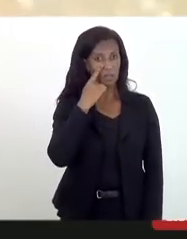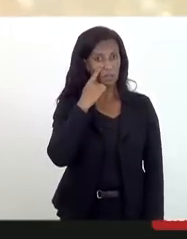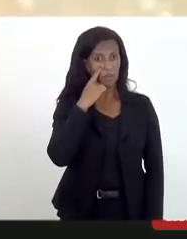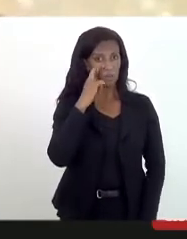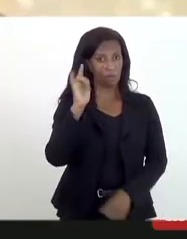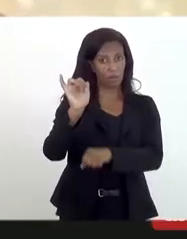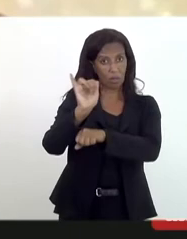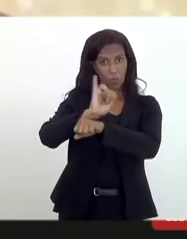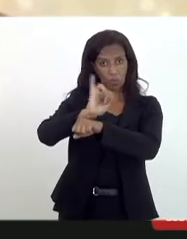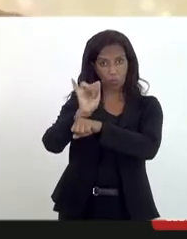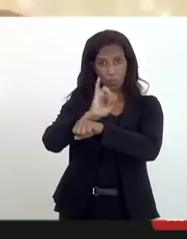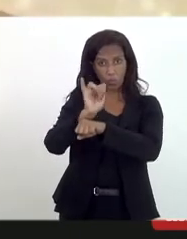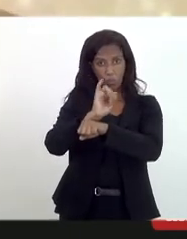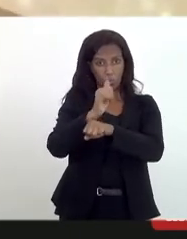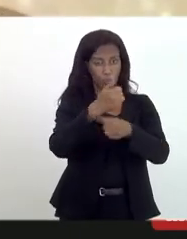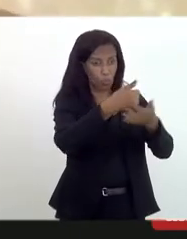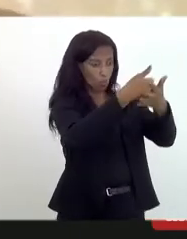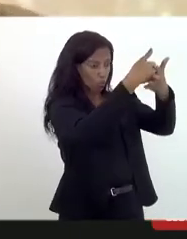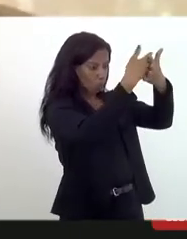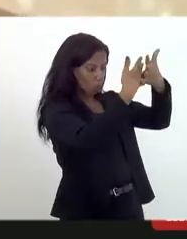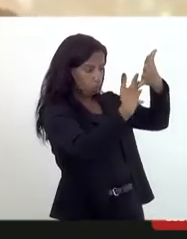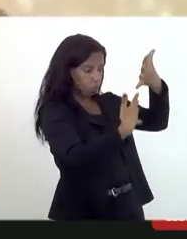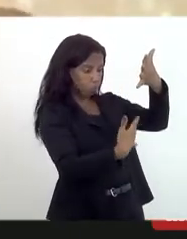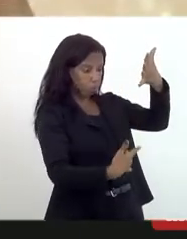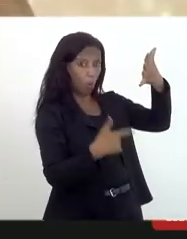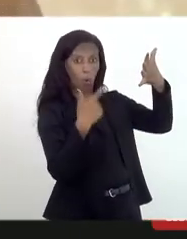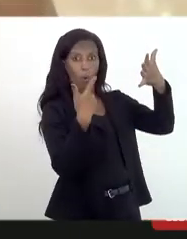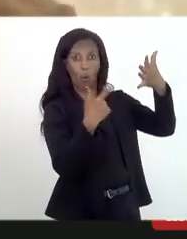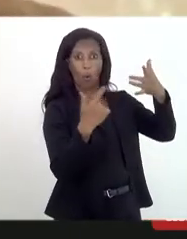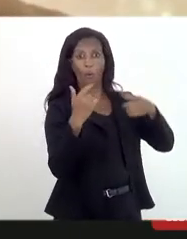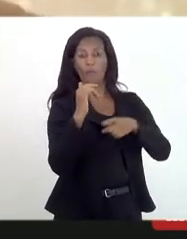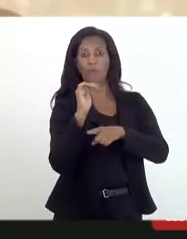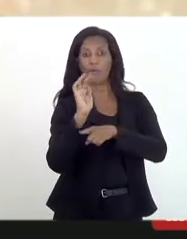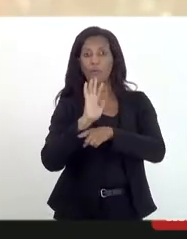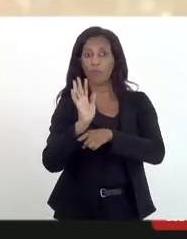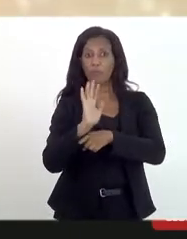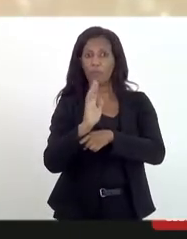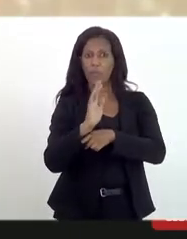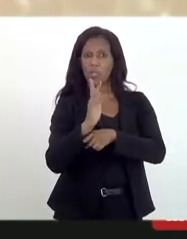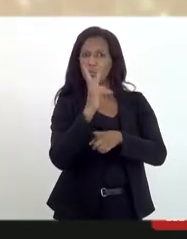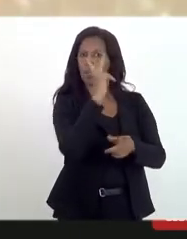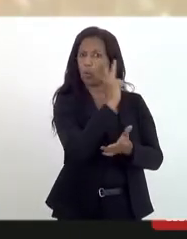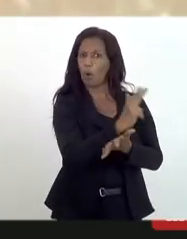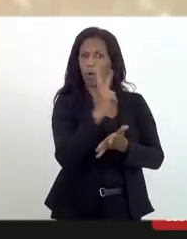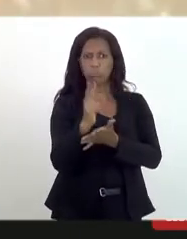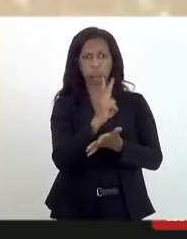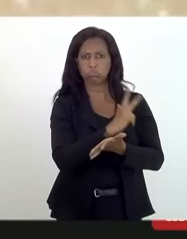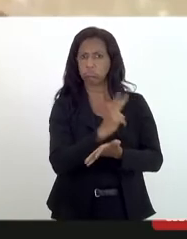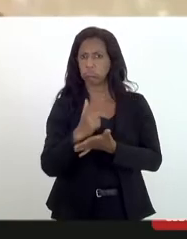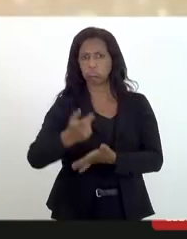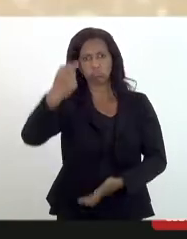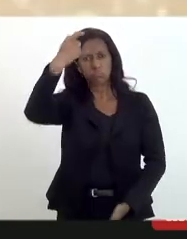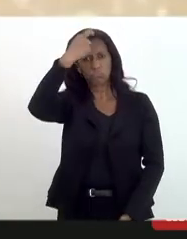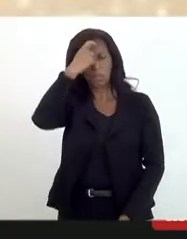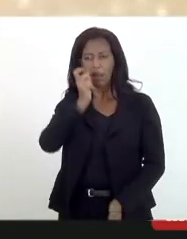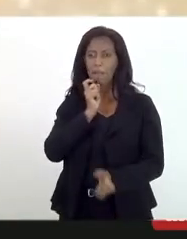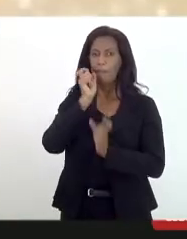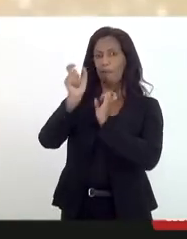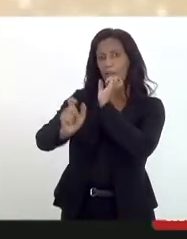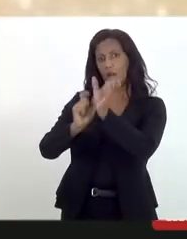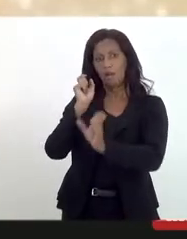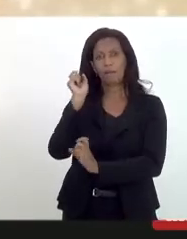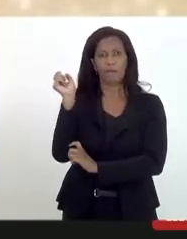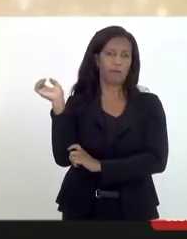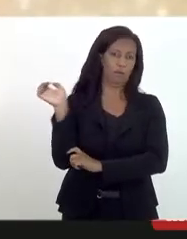YouTube, tá lotado de outros filhos, dos outros seguidores, exatamente da mesma linha. Xingando o gays, não sei o que,